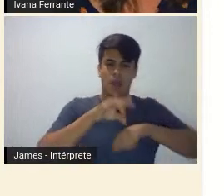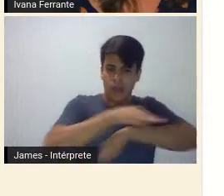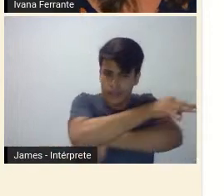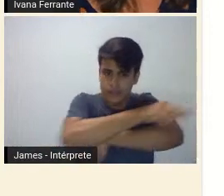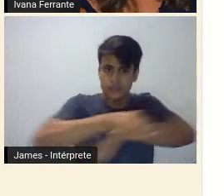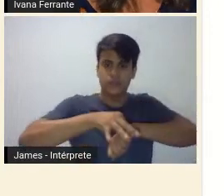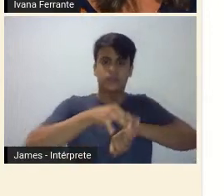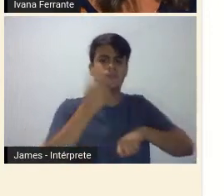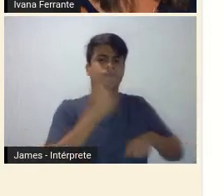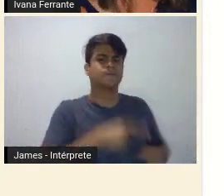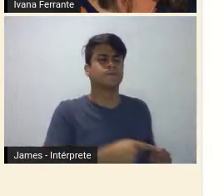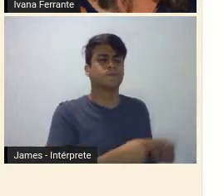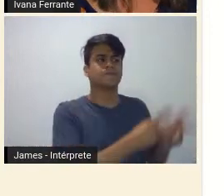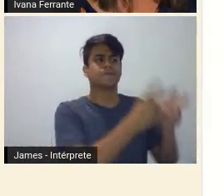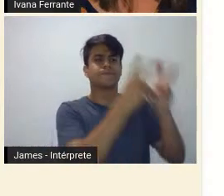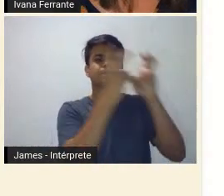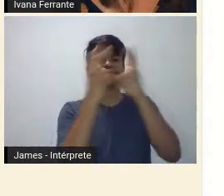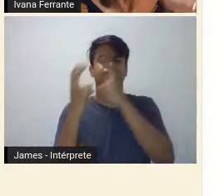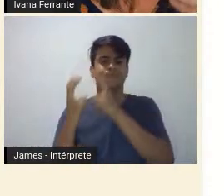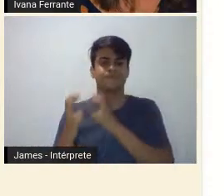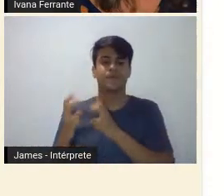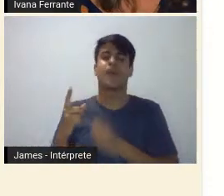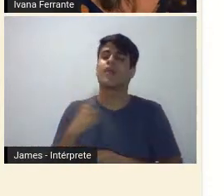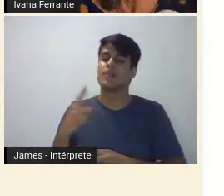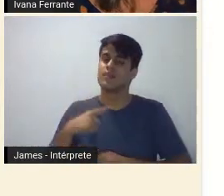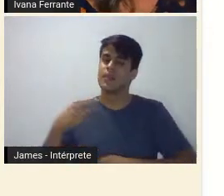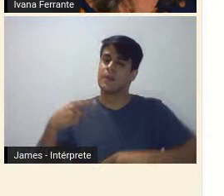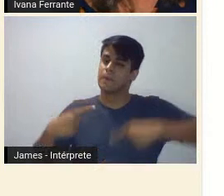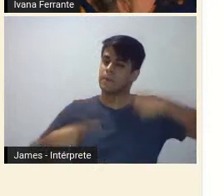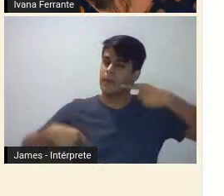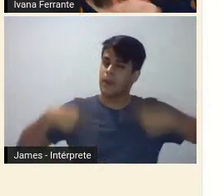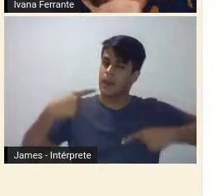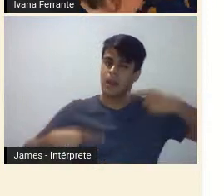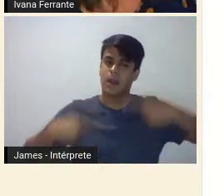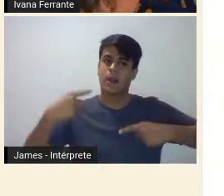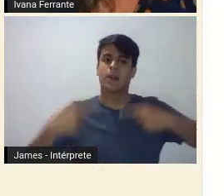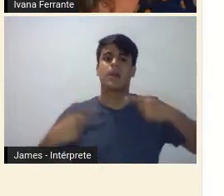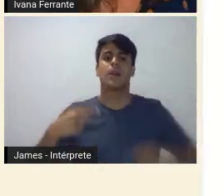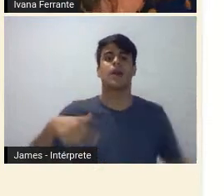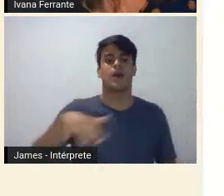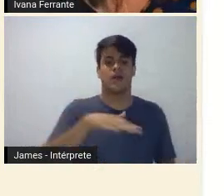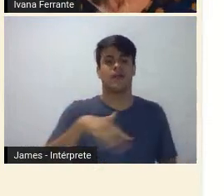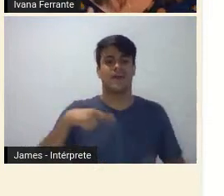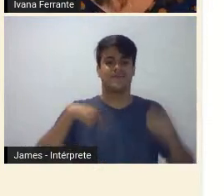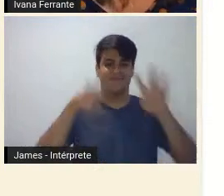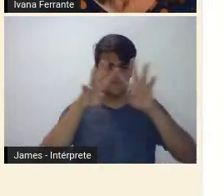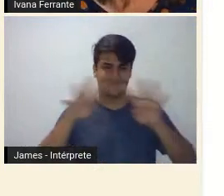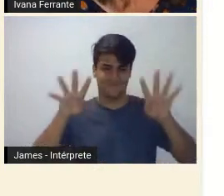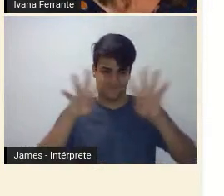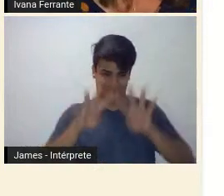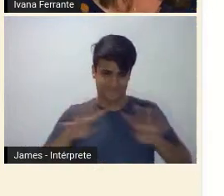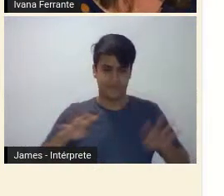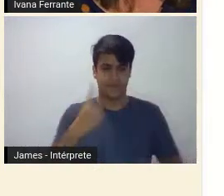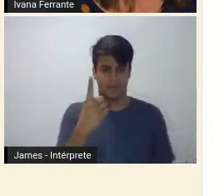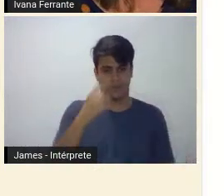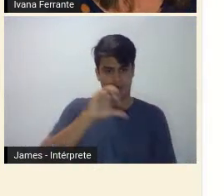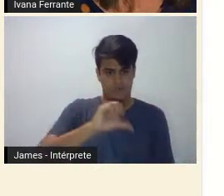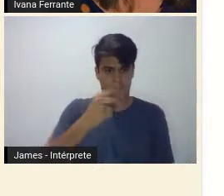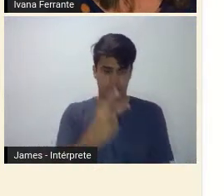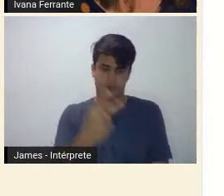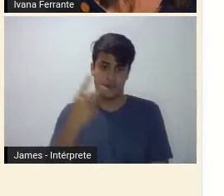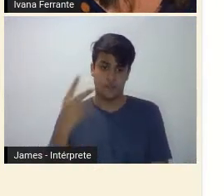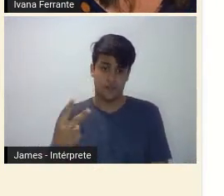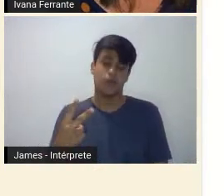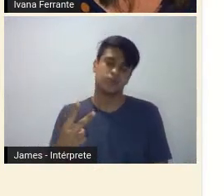entender as tensões presentes no palco do municipal em 1922 e que depois, como foi falado aí